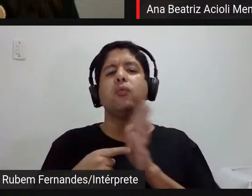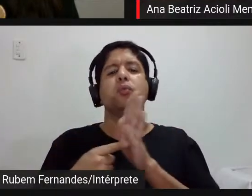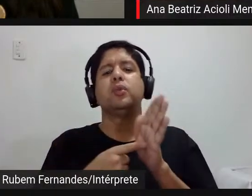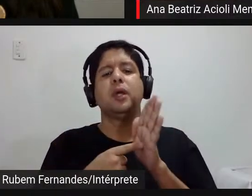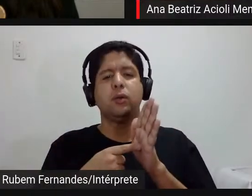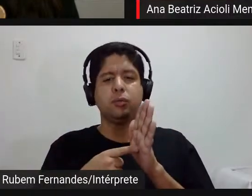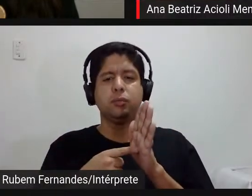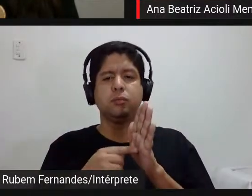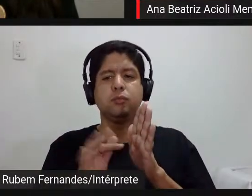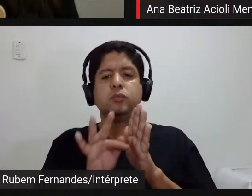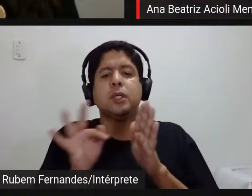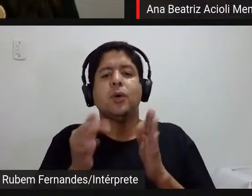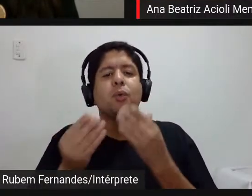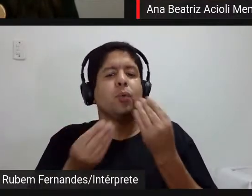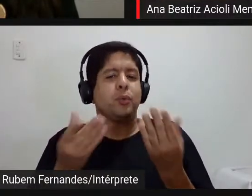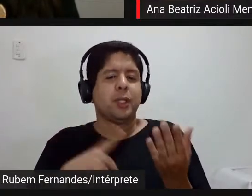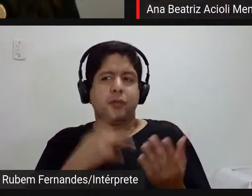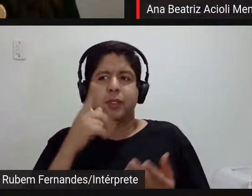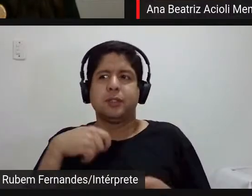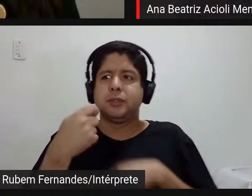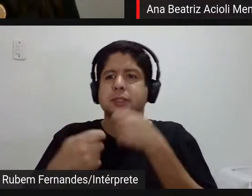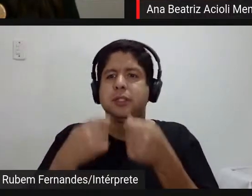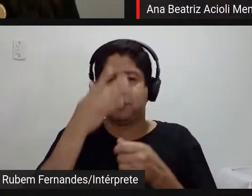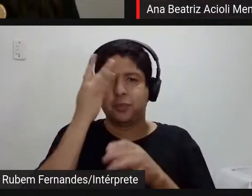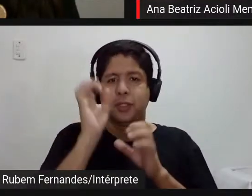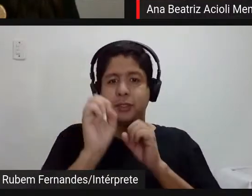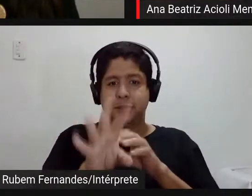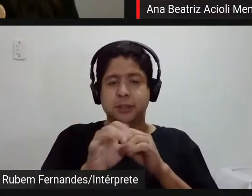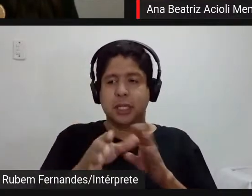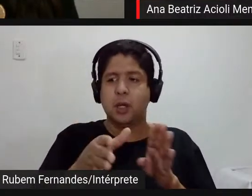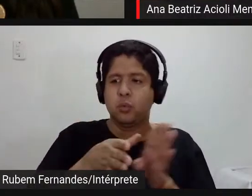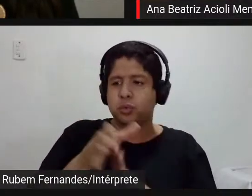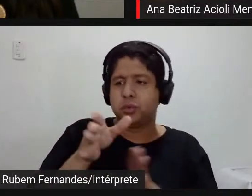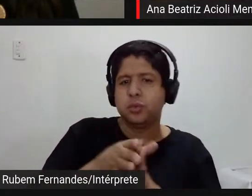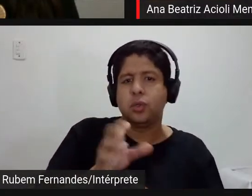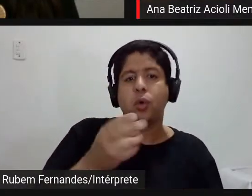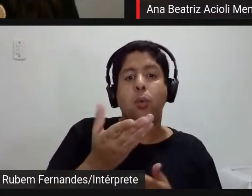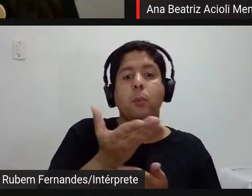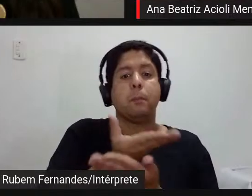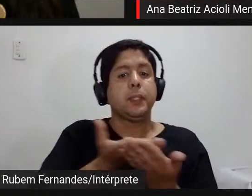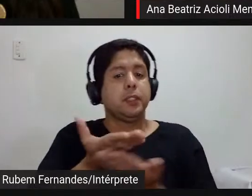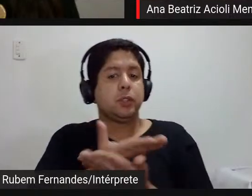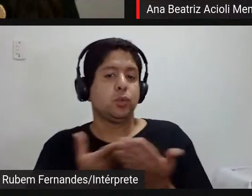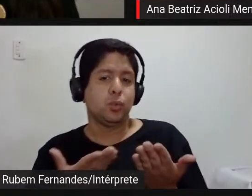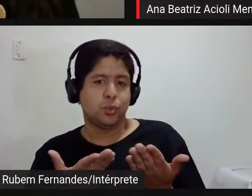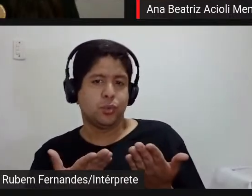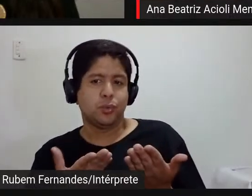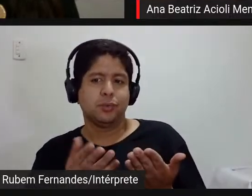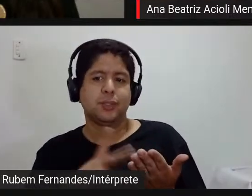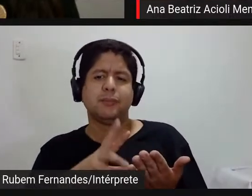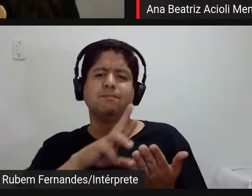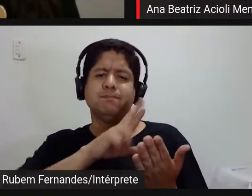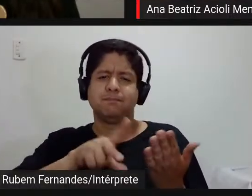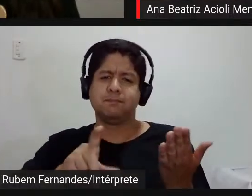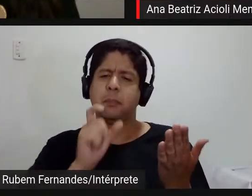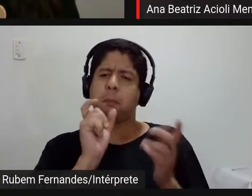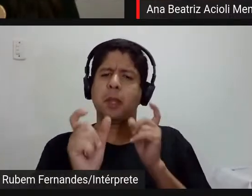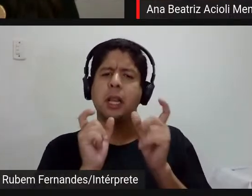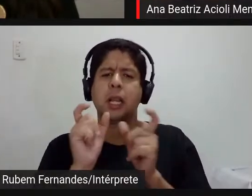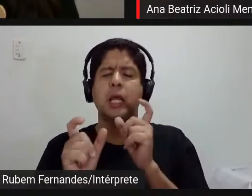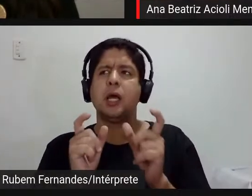de nomear o educador como orientador como mediador enfim inúmeros termos que vão surgindo